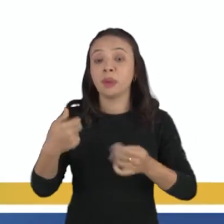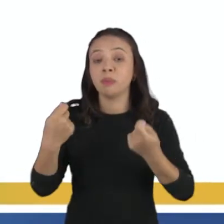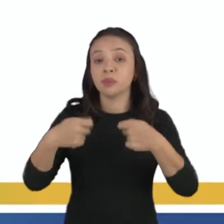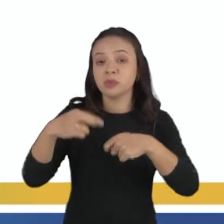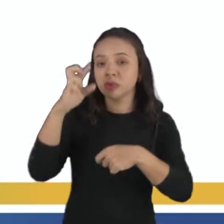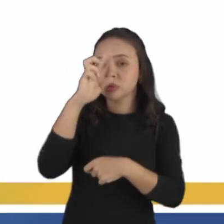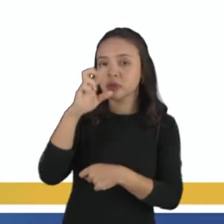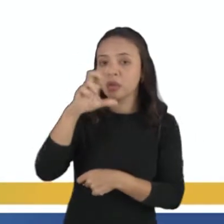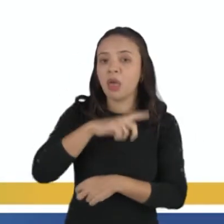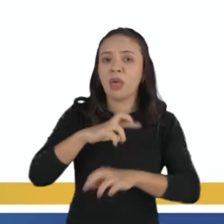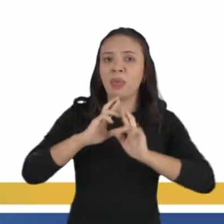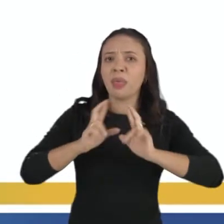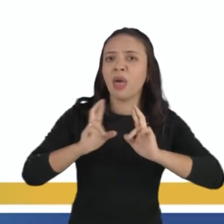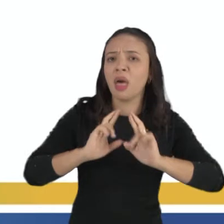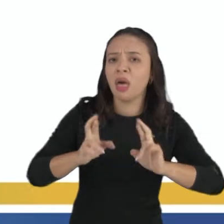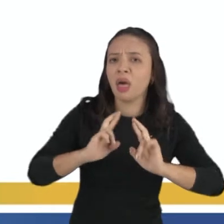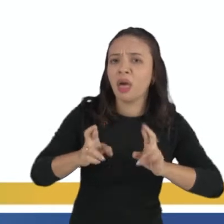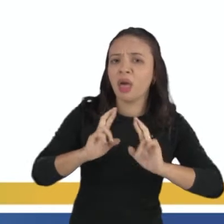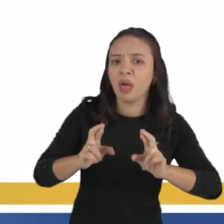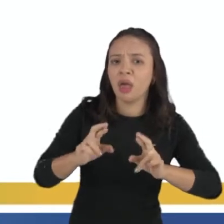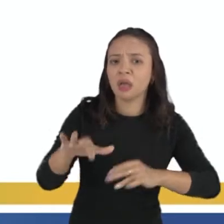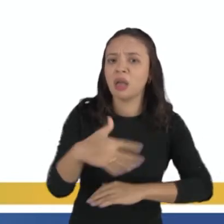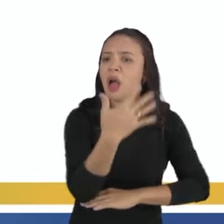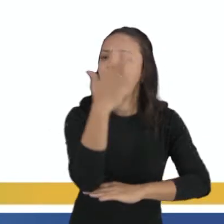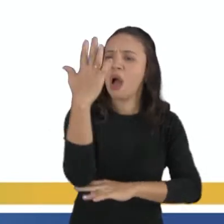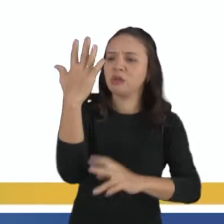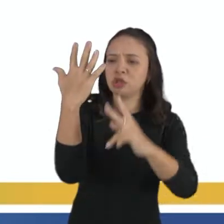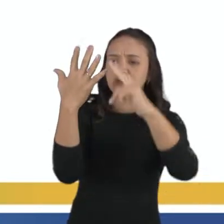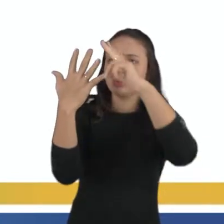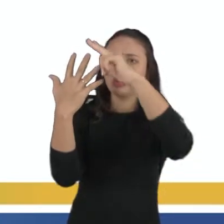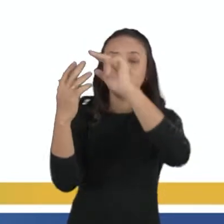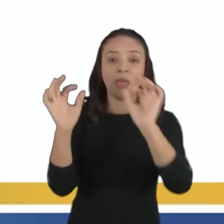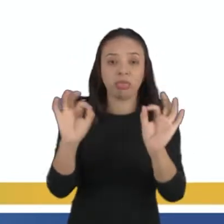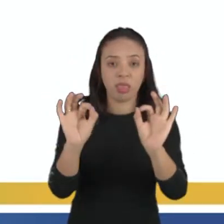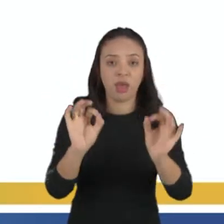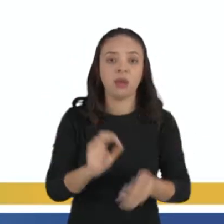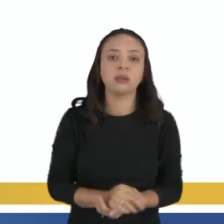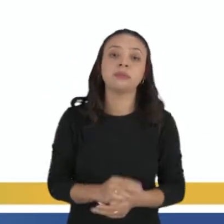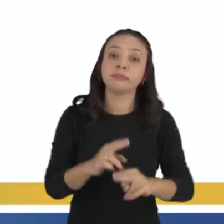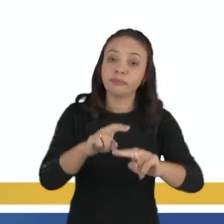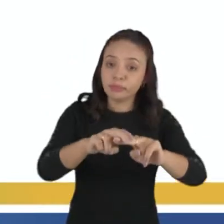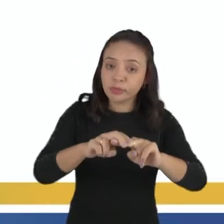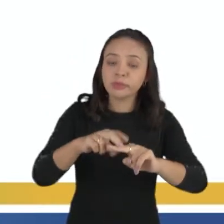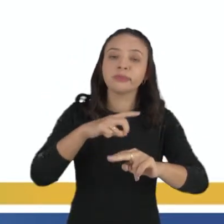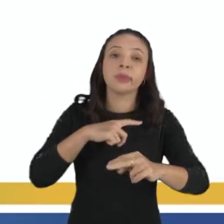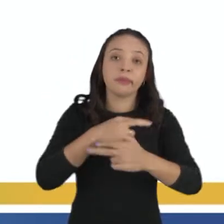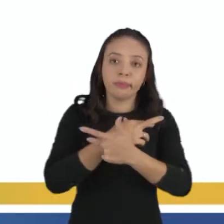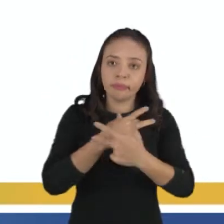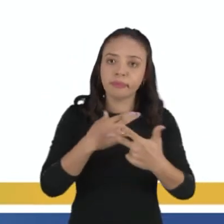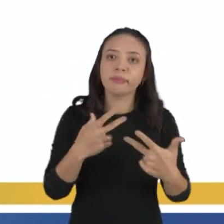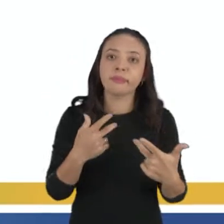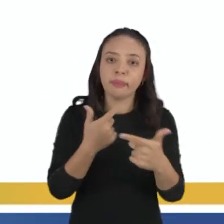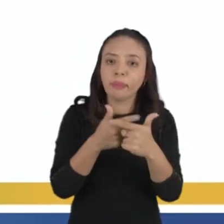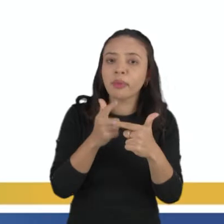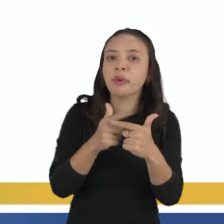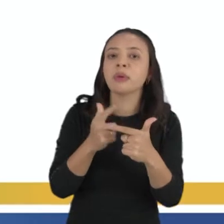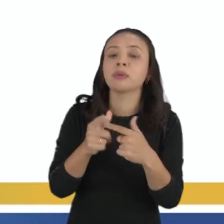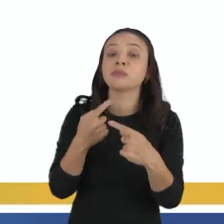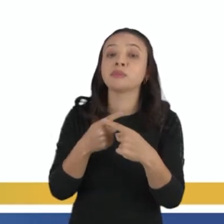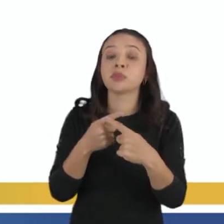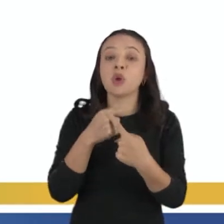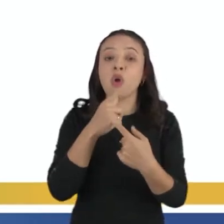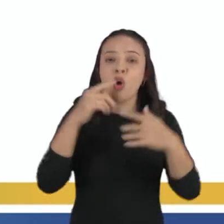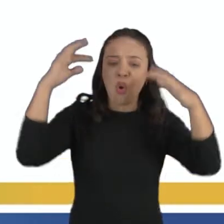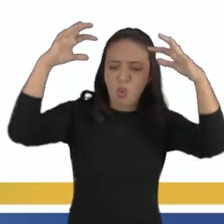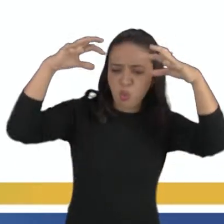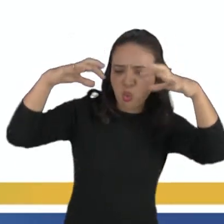observa que há reclamação que não houve a poda das árvores e está ocorrendo consequências, porque a